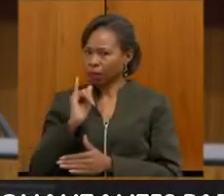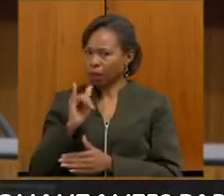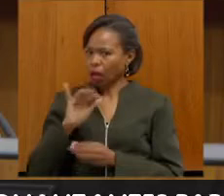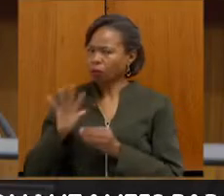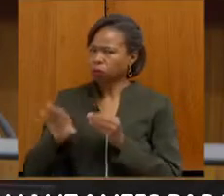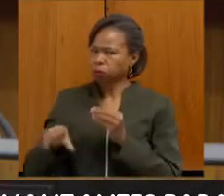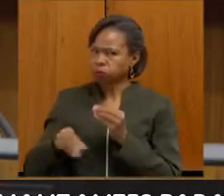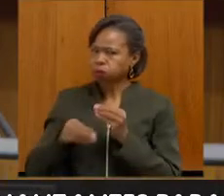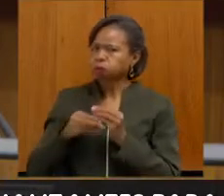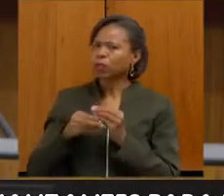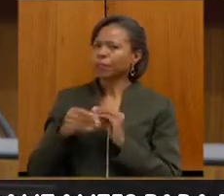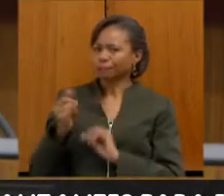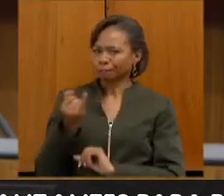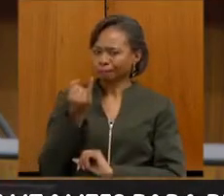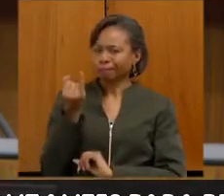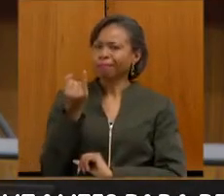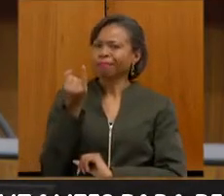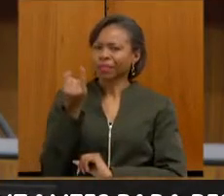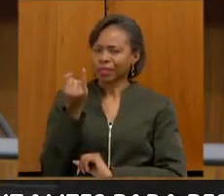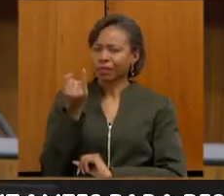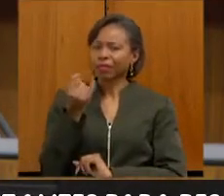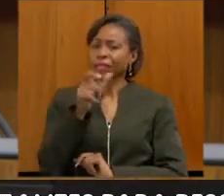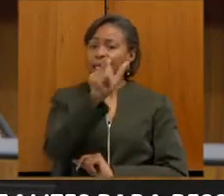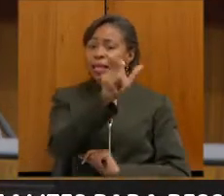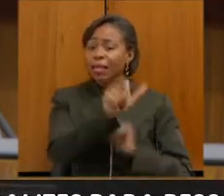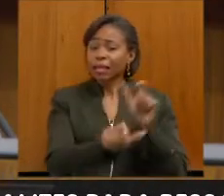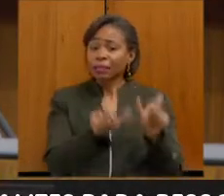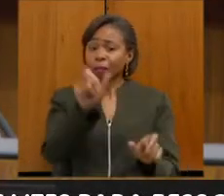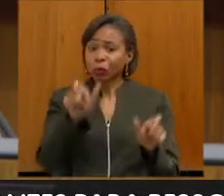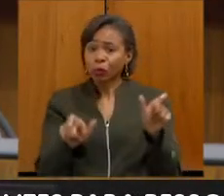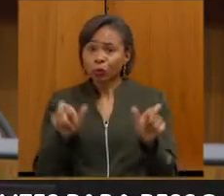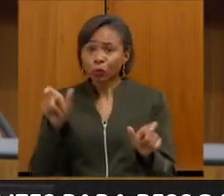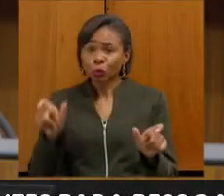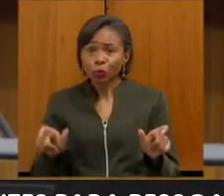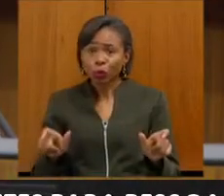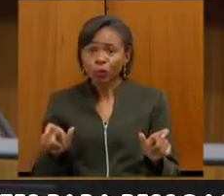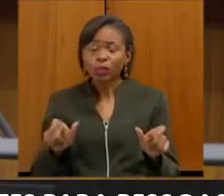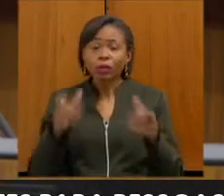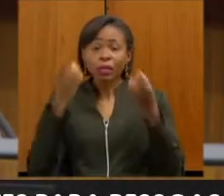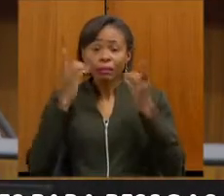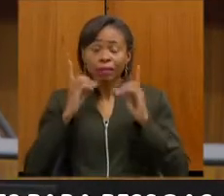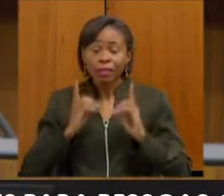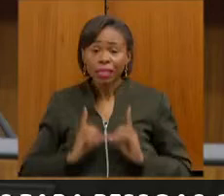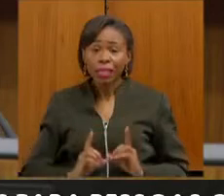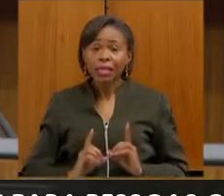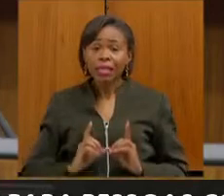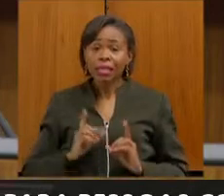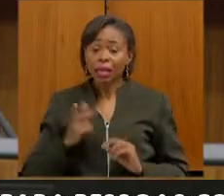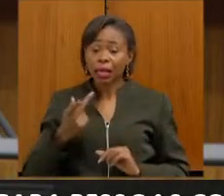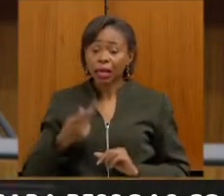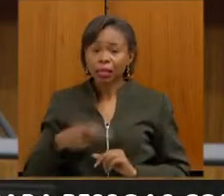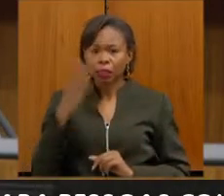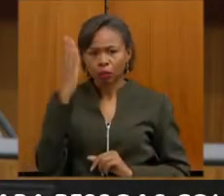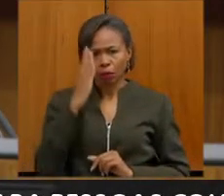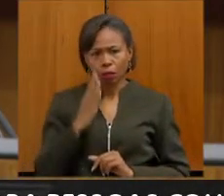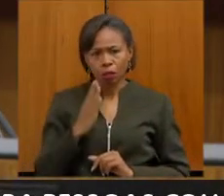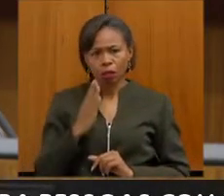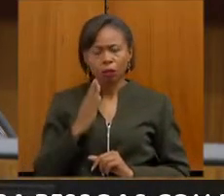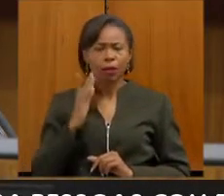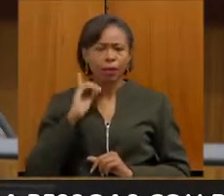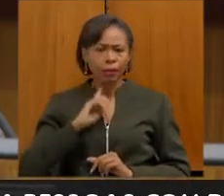suma importância para que as pessoas com deficiência em nosso país, em nosso estado, sejam